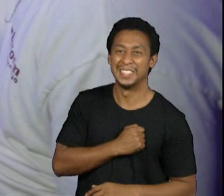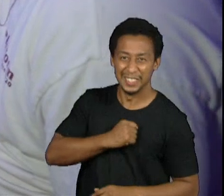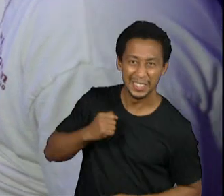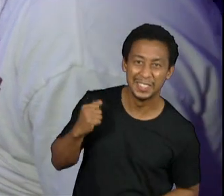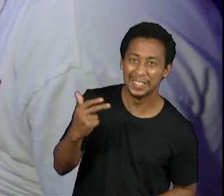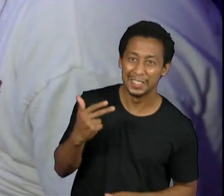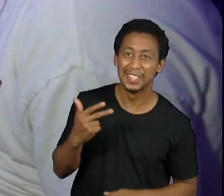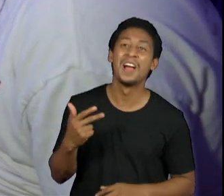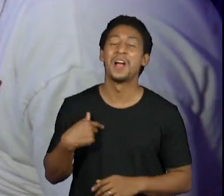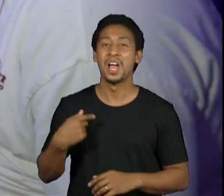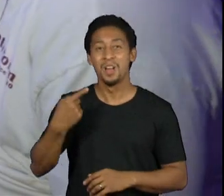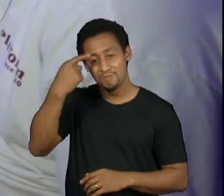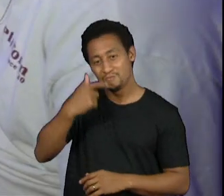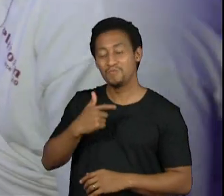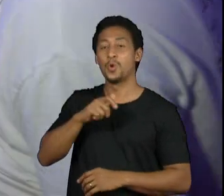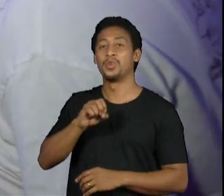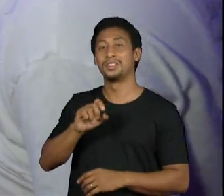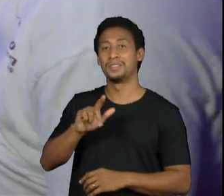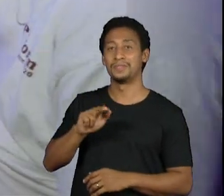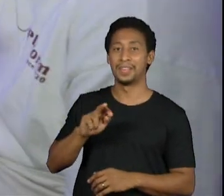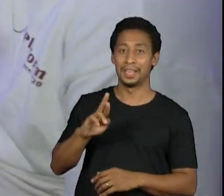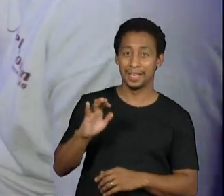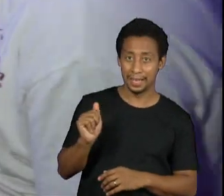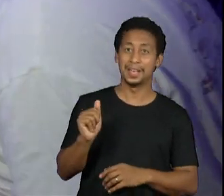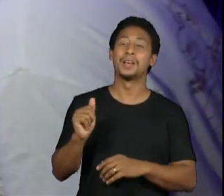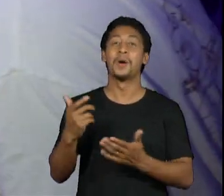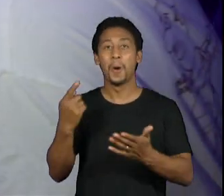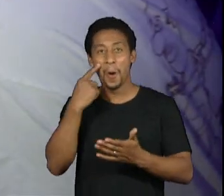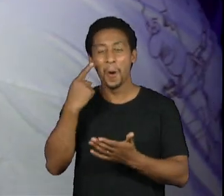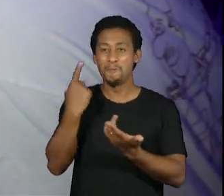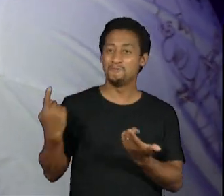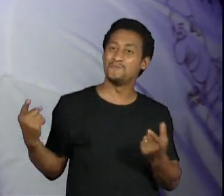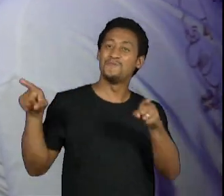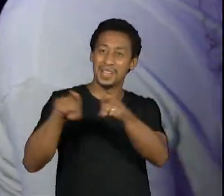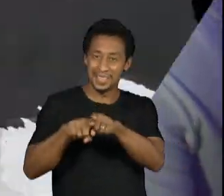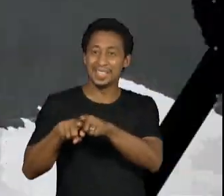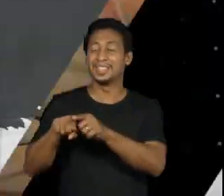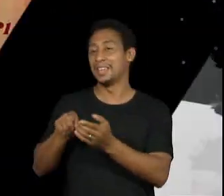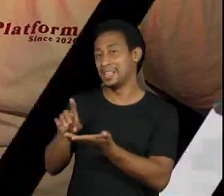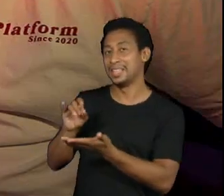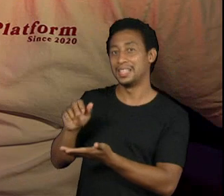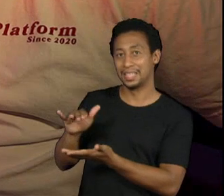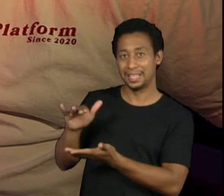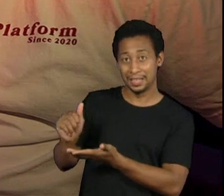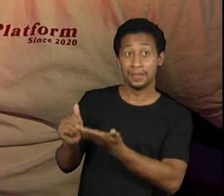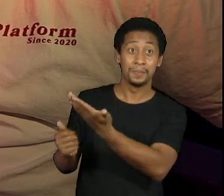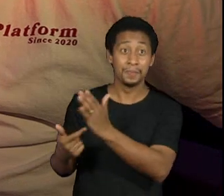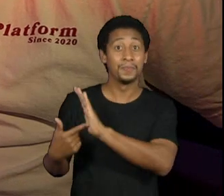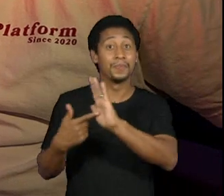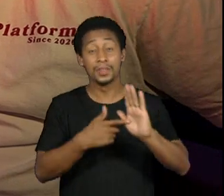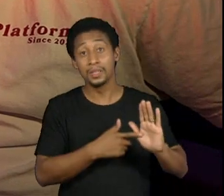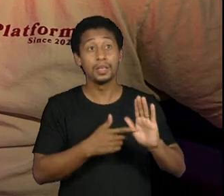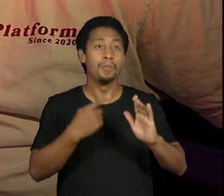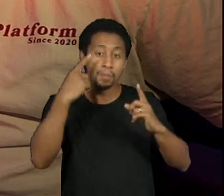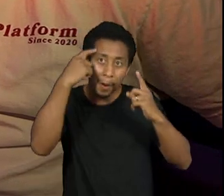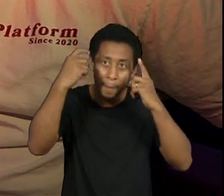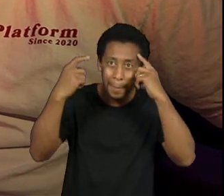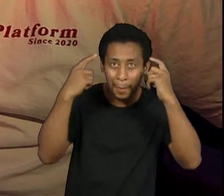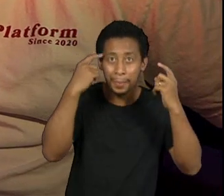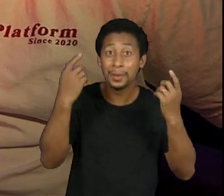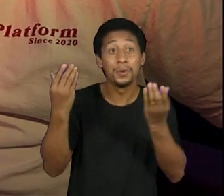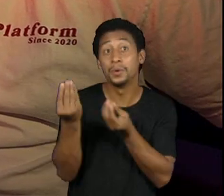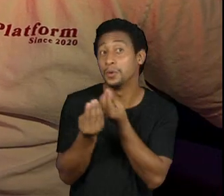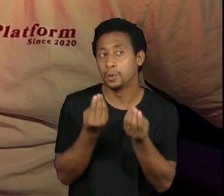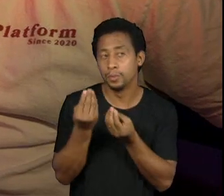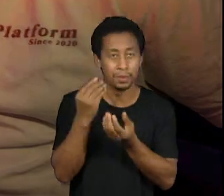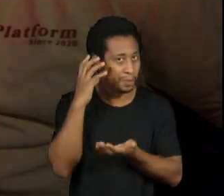da Força, sou o Mulherajoso Afritano, certo? Estou aqui com o meu parceria no crime, Danilo Oliveira. O Lado Negro, ele surge, né, na verdade, de uma carência